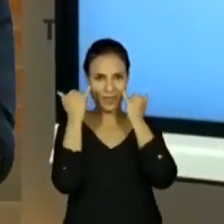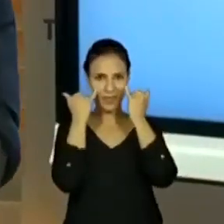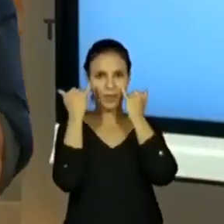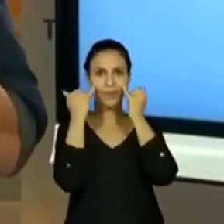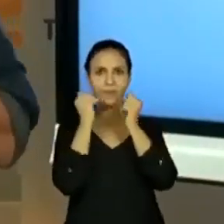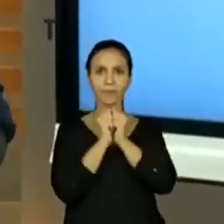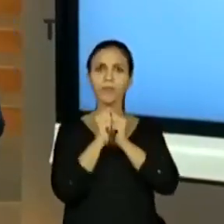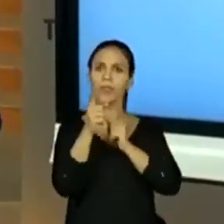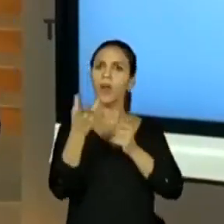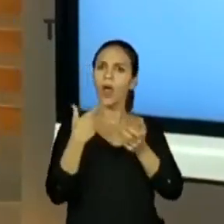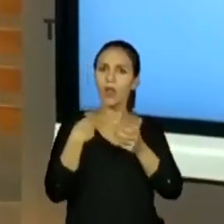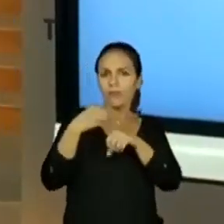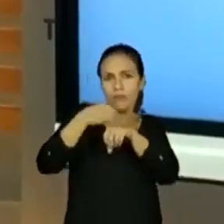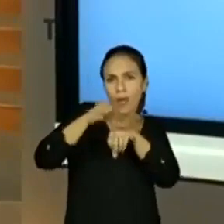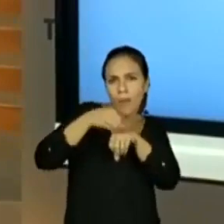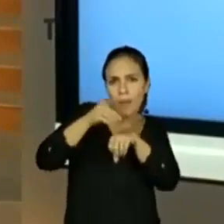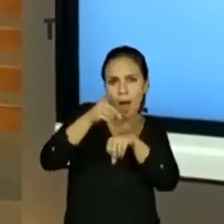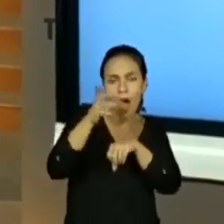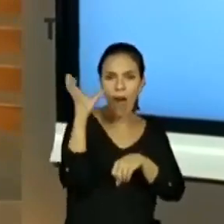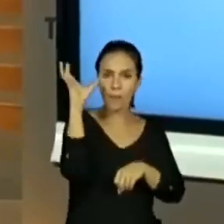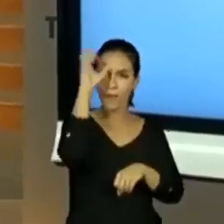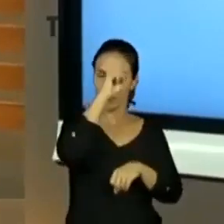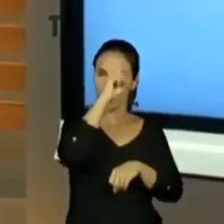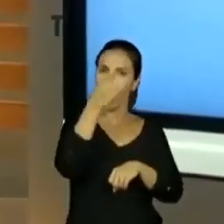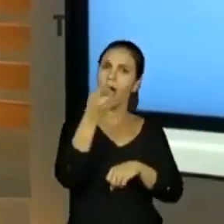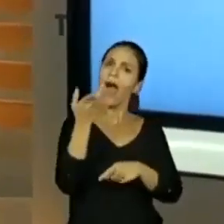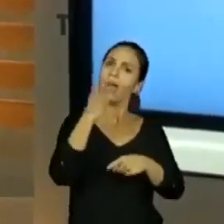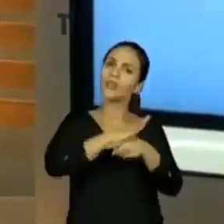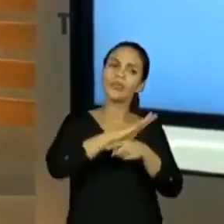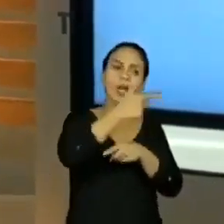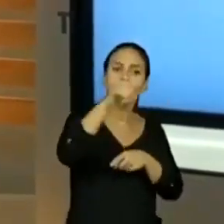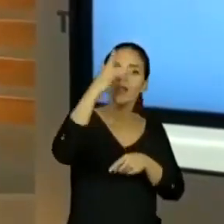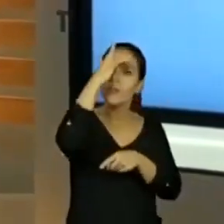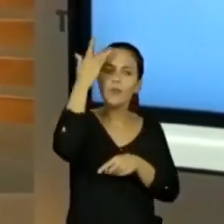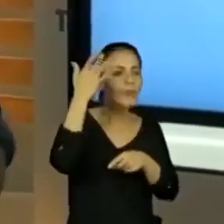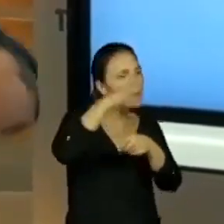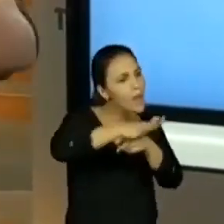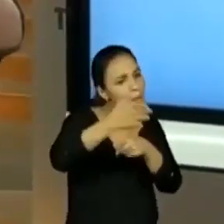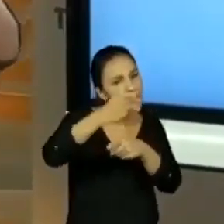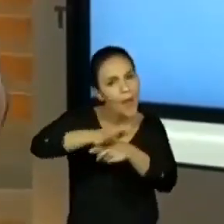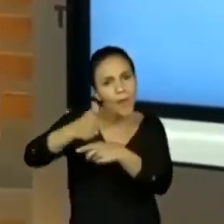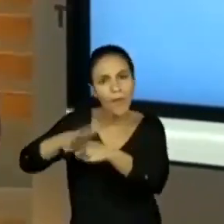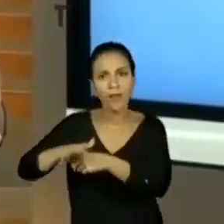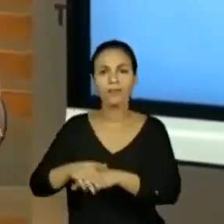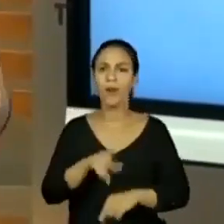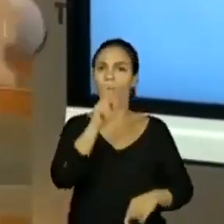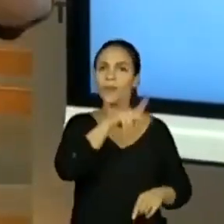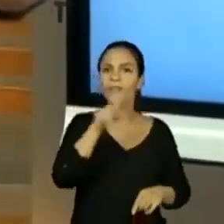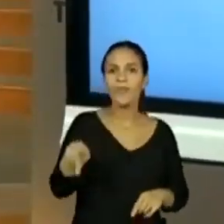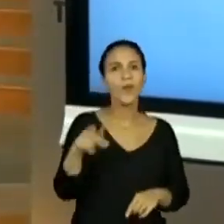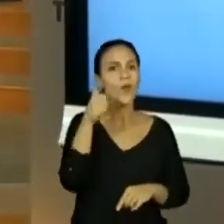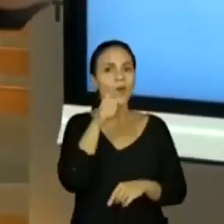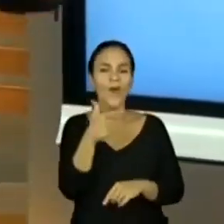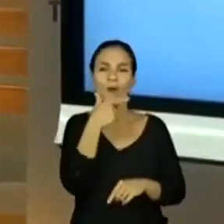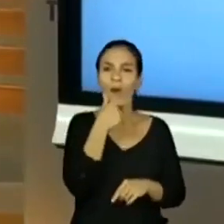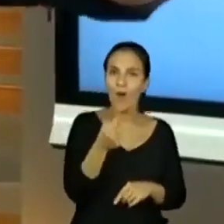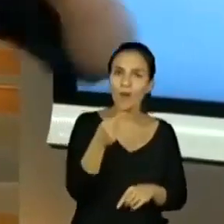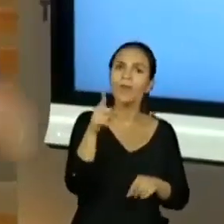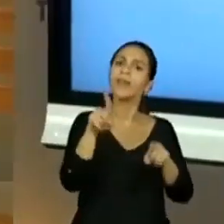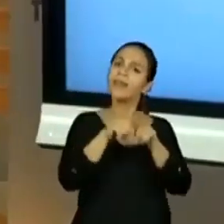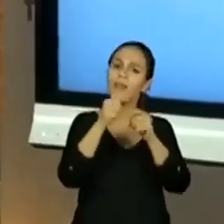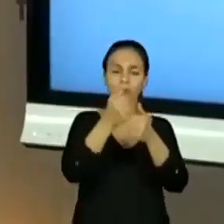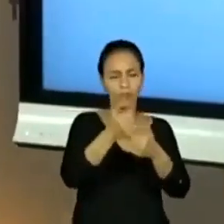momento que você está escutando isso, aprendendo, multiplique. Professores e professoras, comenta agora. Fala, além